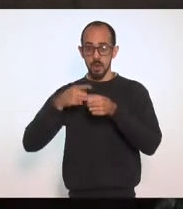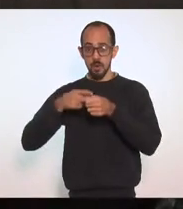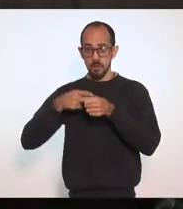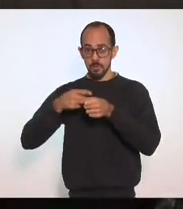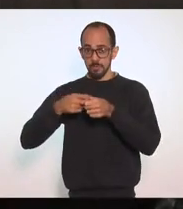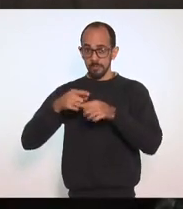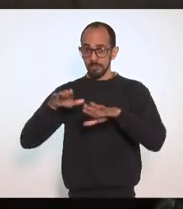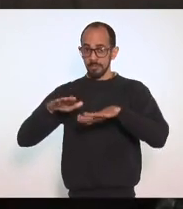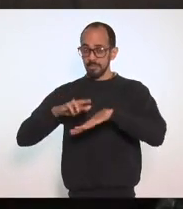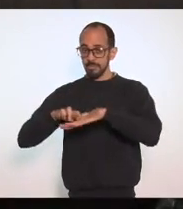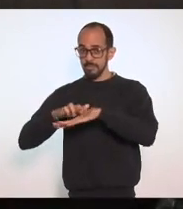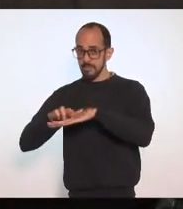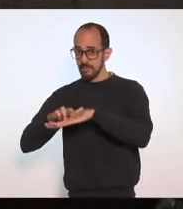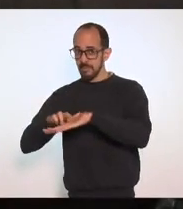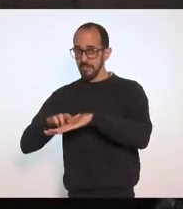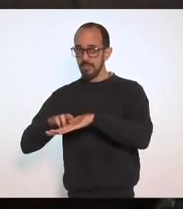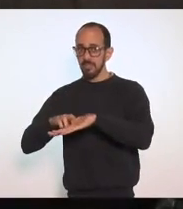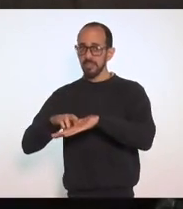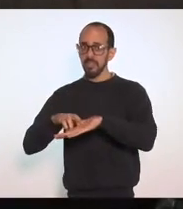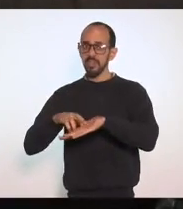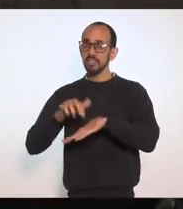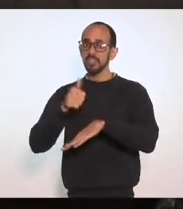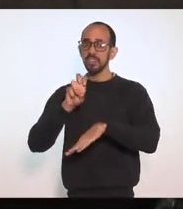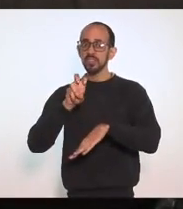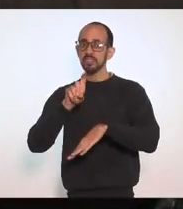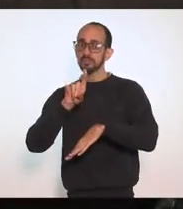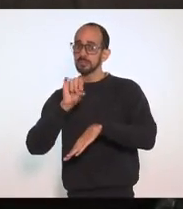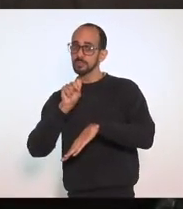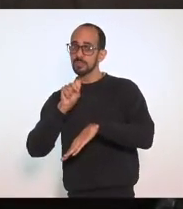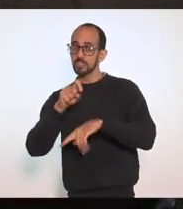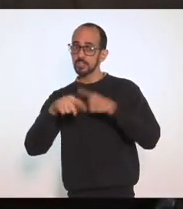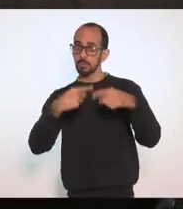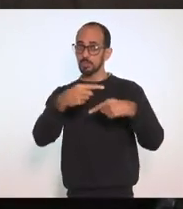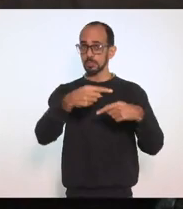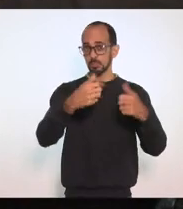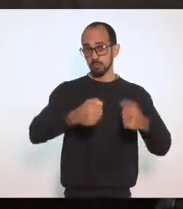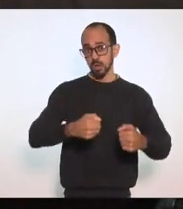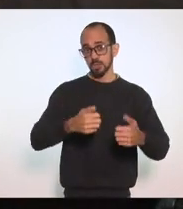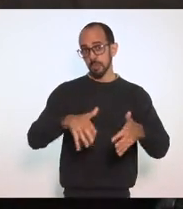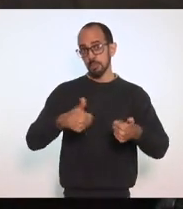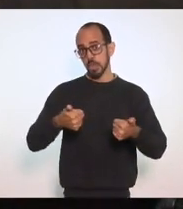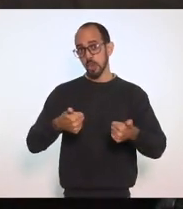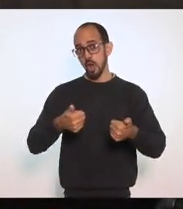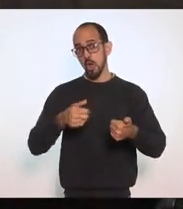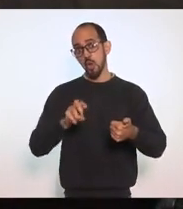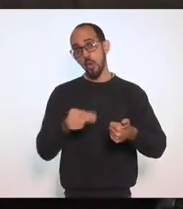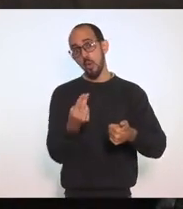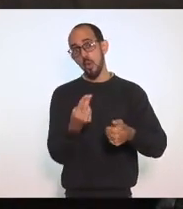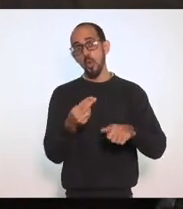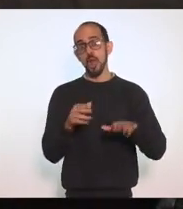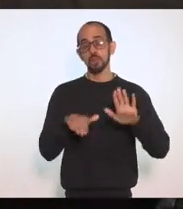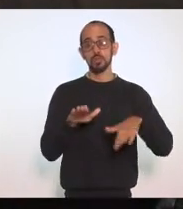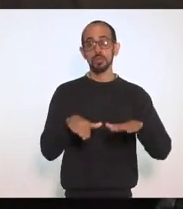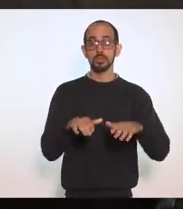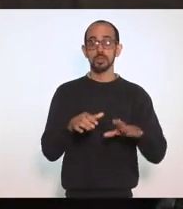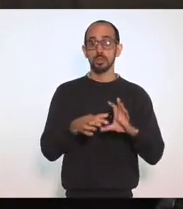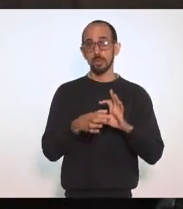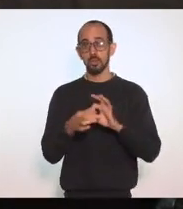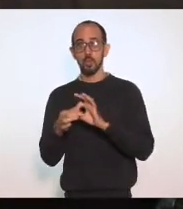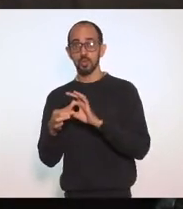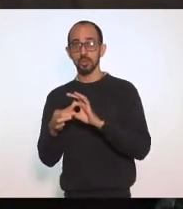Roxo Num determinado Período E 15 dias Depois Pode ter Até melhorado Ou vice-versa O município Pode estar Com o quadro